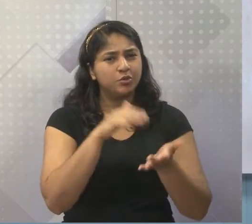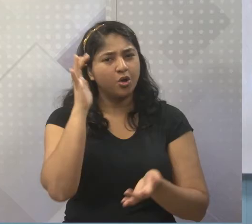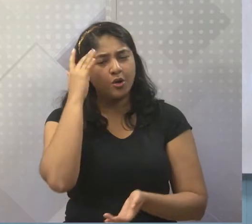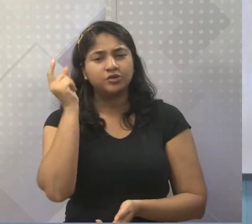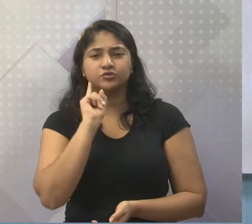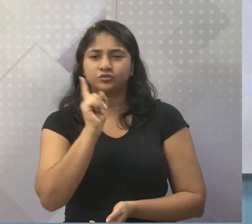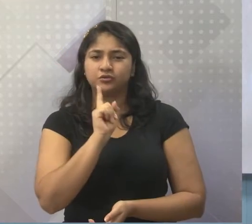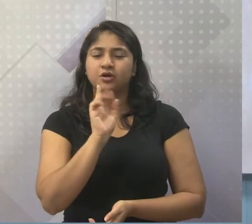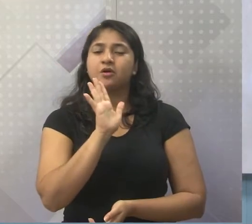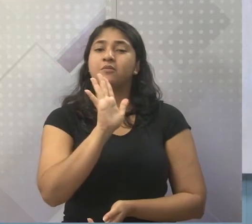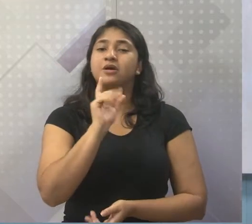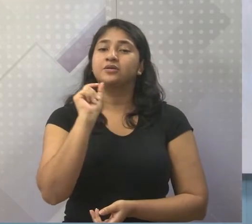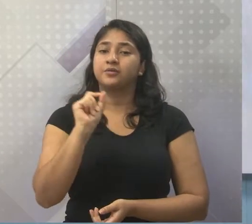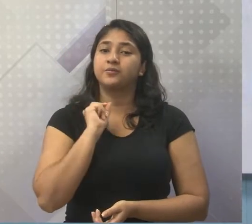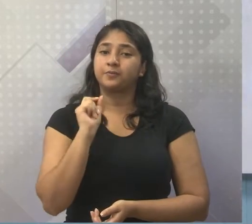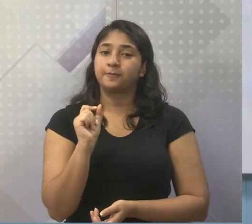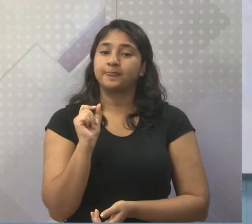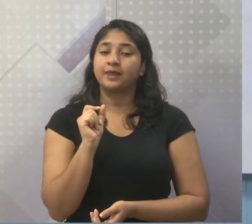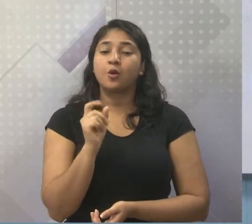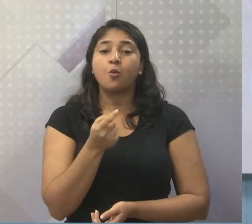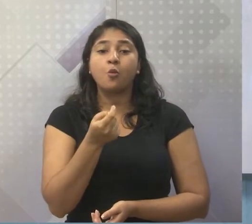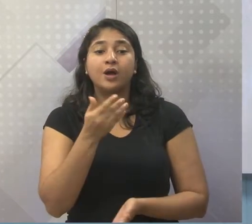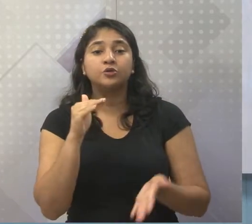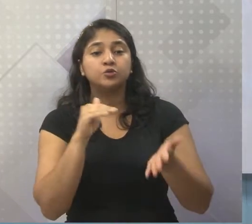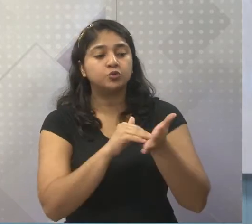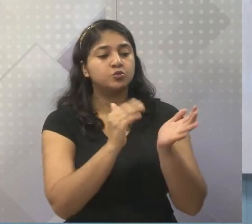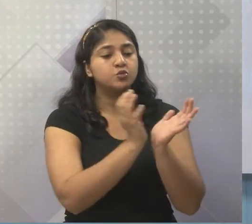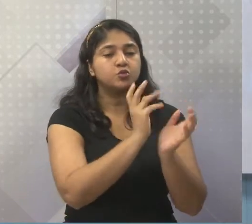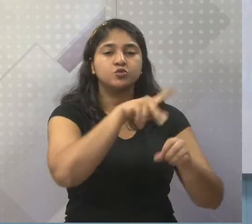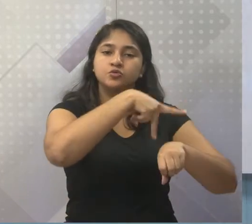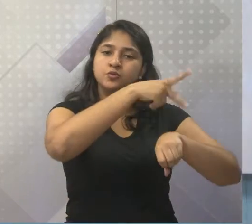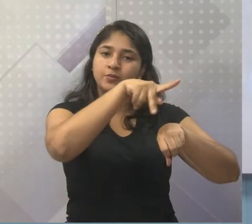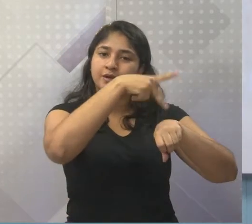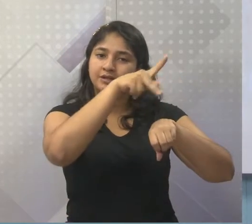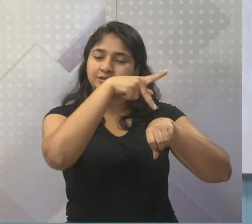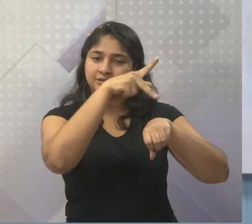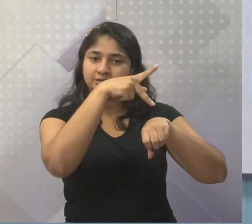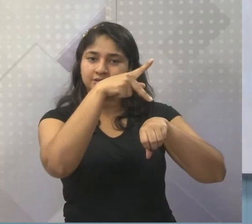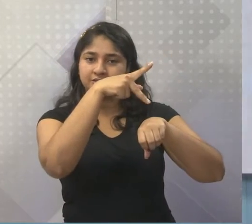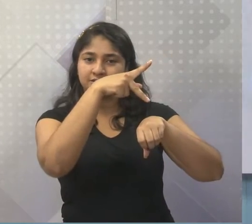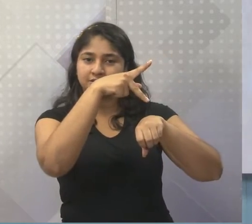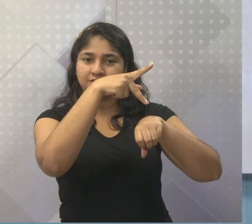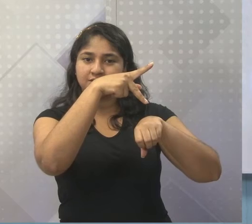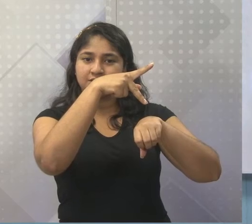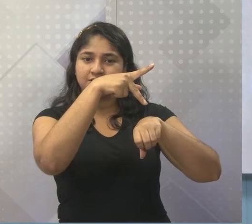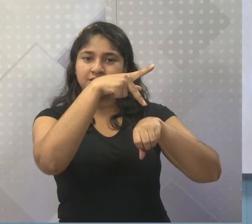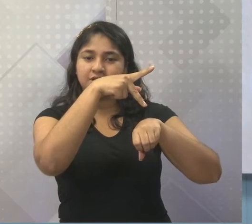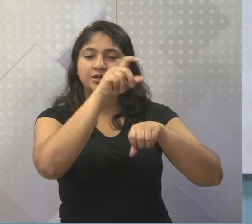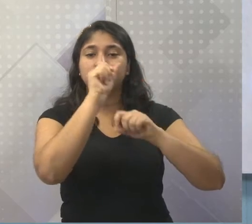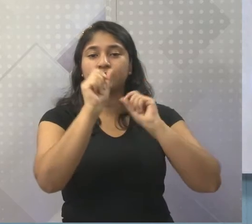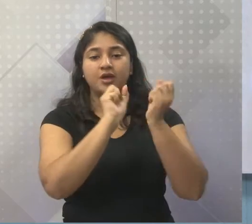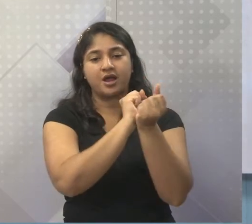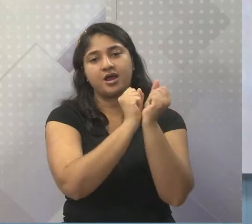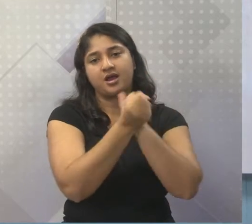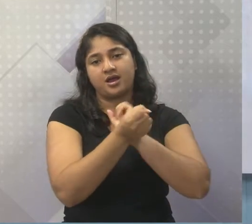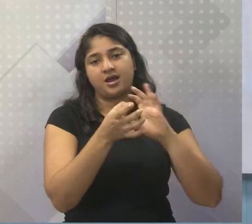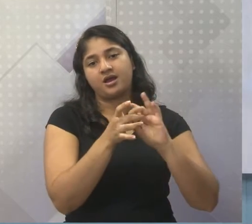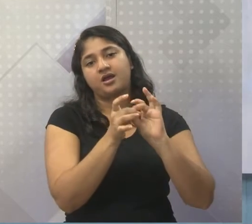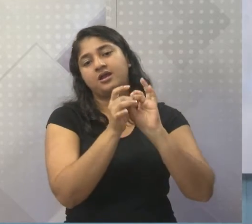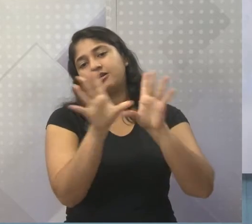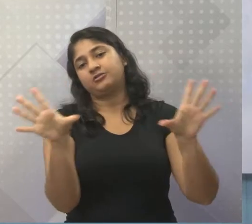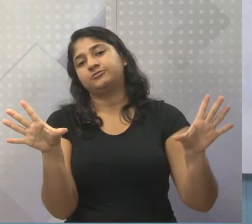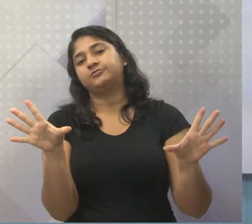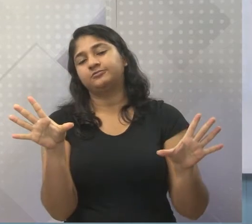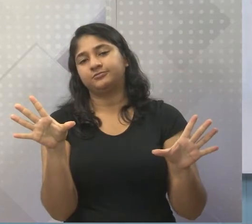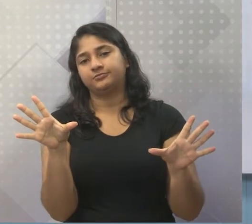história aqui deve falar aí, de grupos, de países a acontecer a